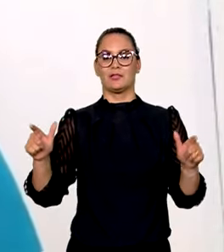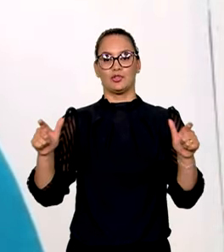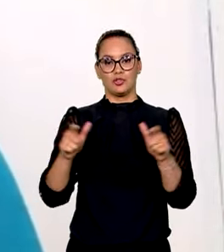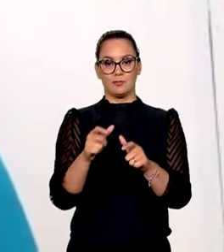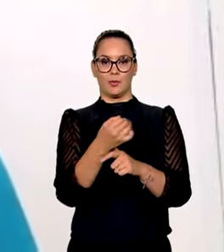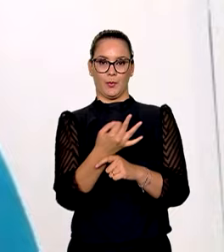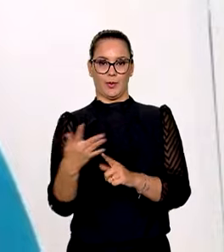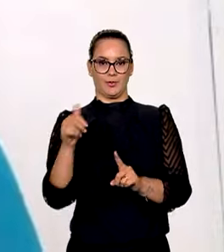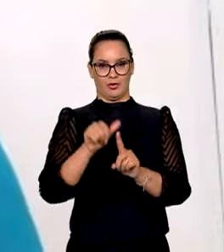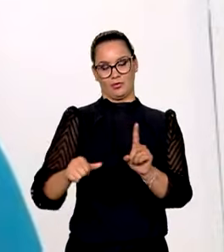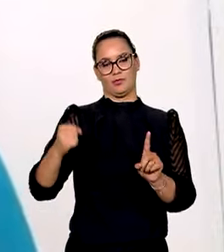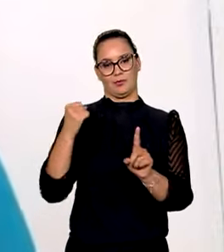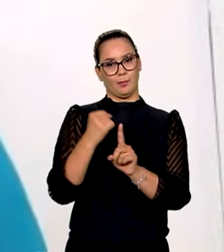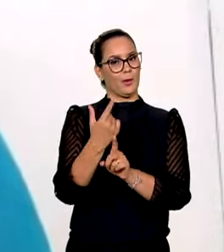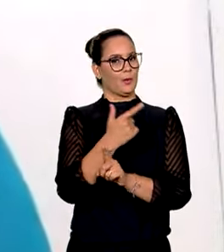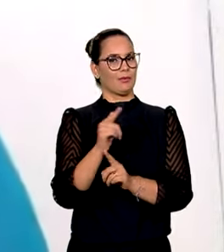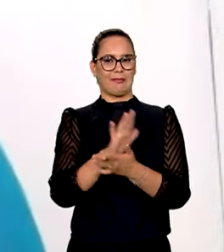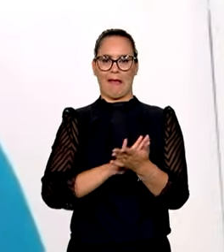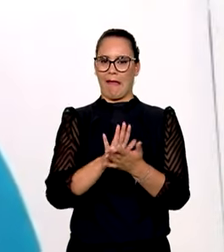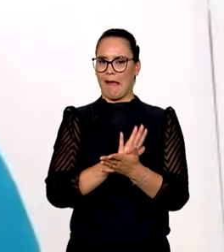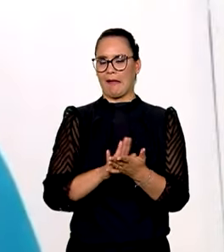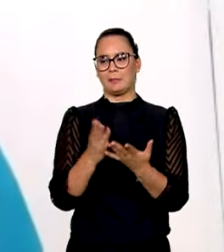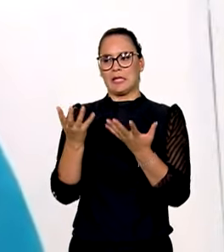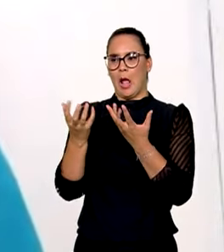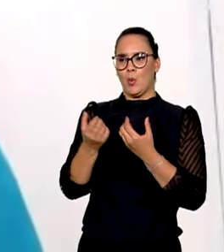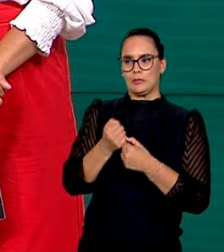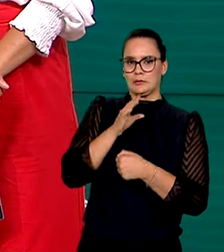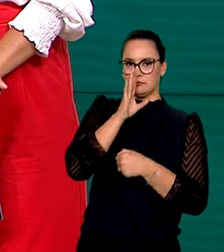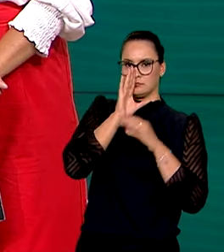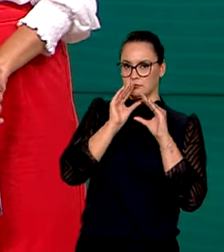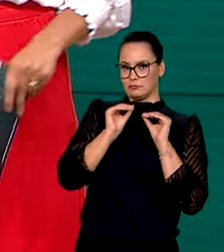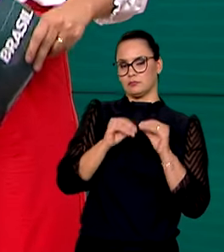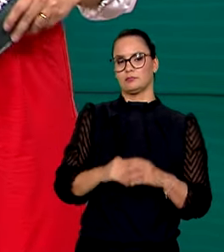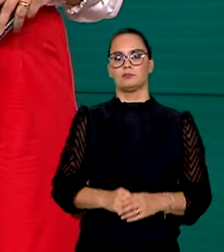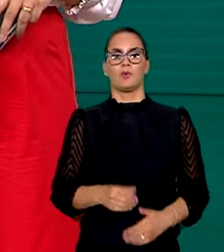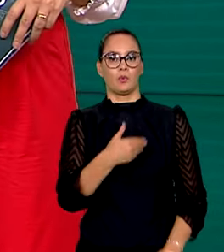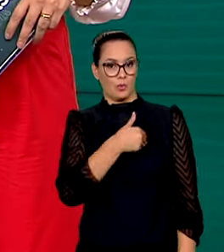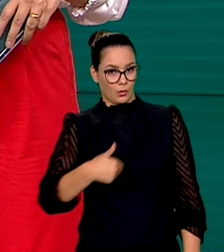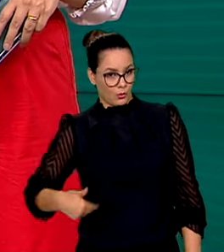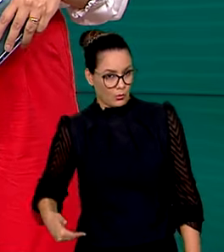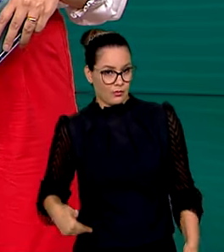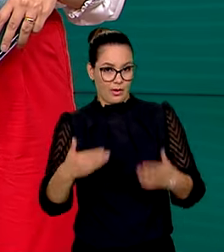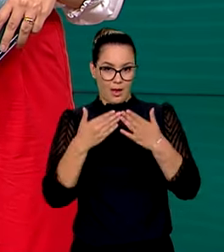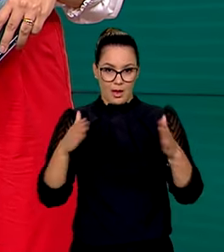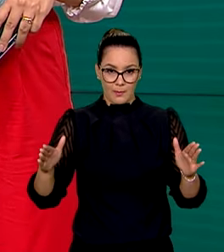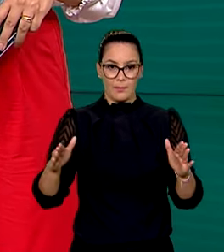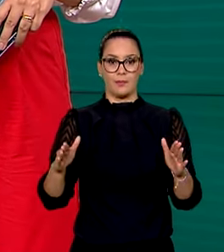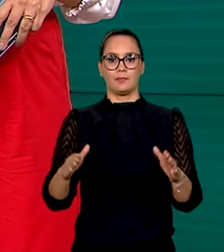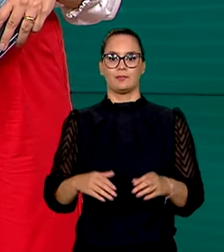feminicídios e não ter mais necessidade dos acolhimentos sigilosos. O governo disponibiliza um